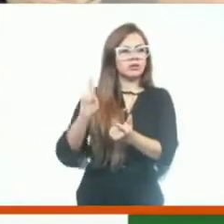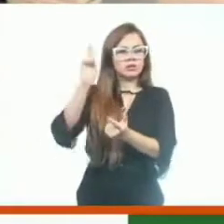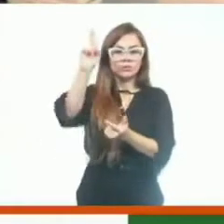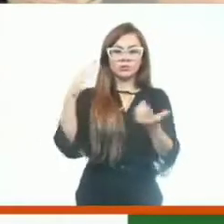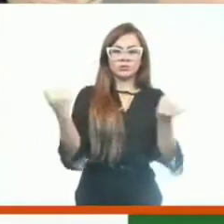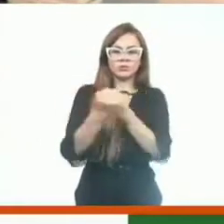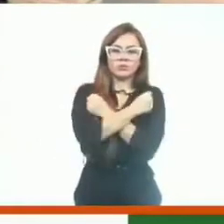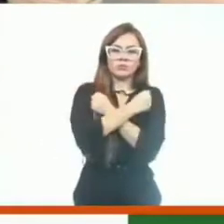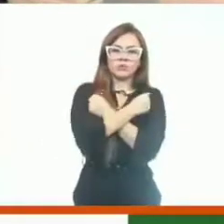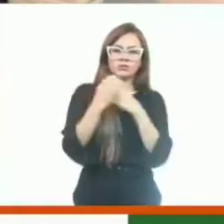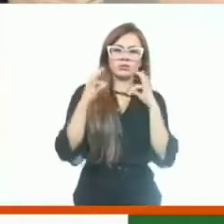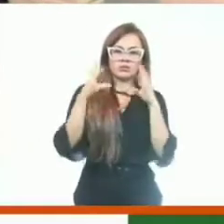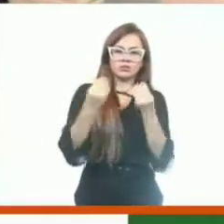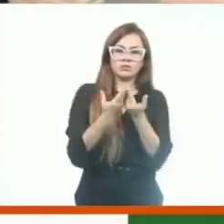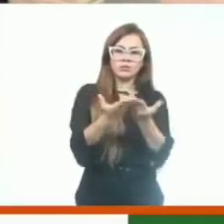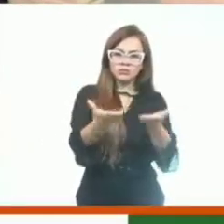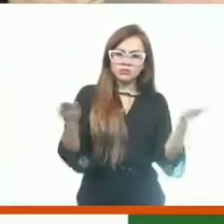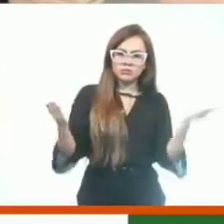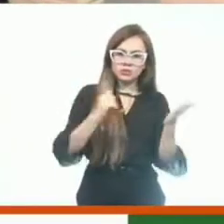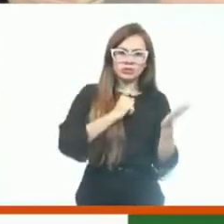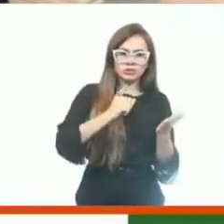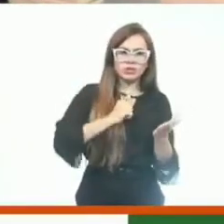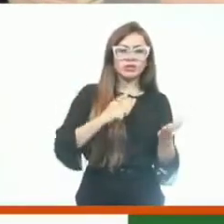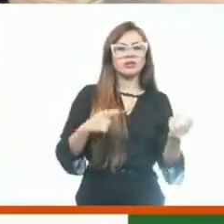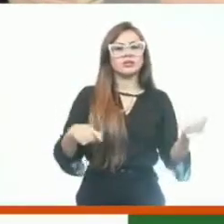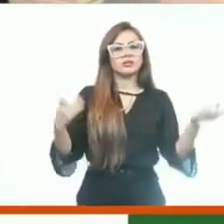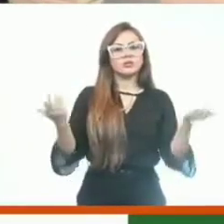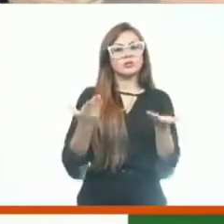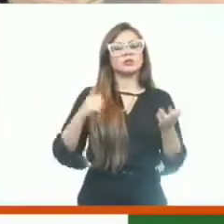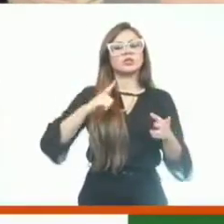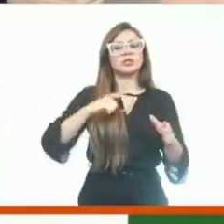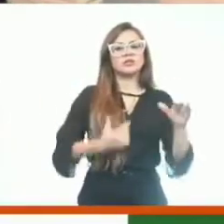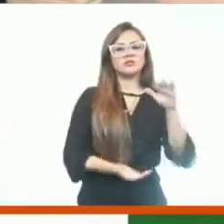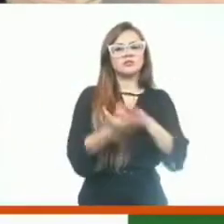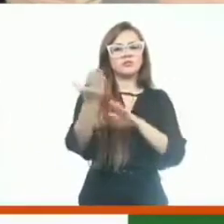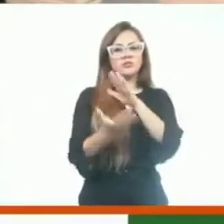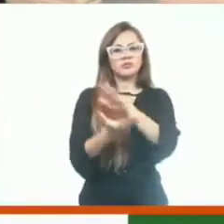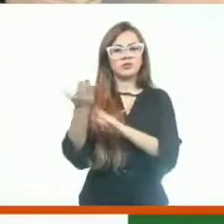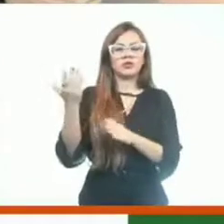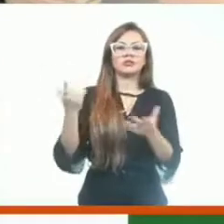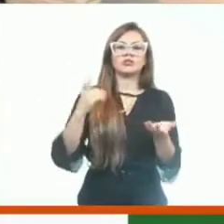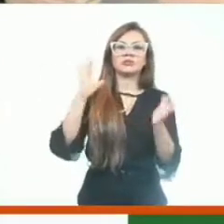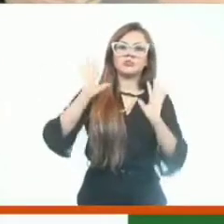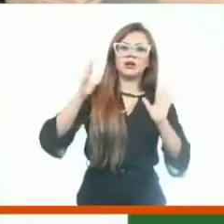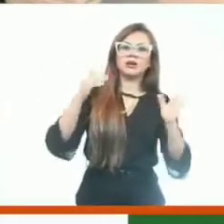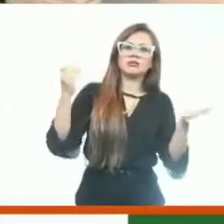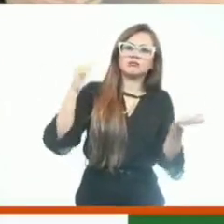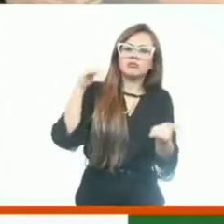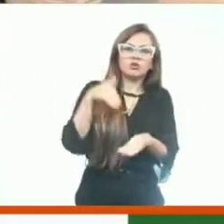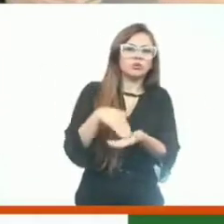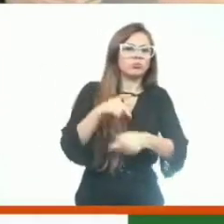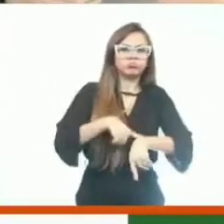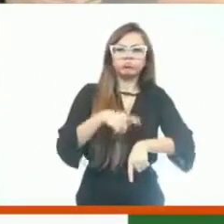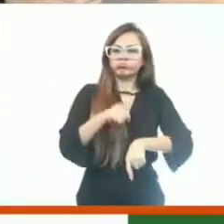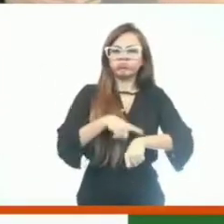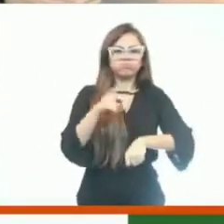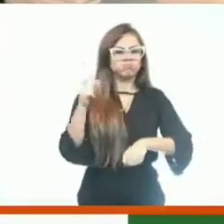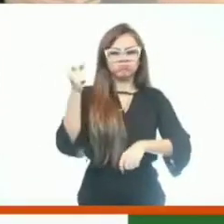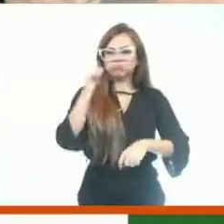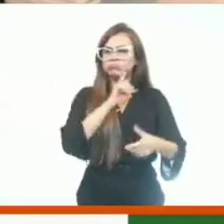para os senhores aí, Nelson, Ariel, Estão viajando hoje. Aqui foi uma coisa de última hora.